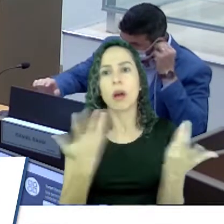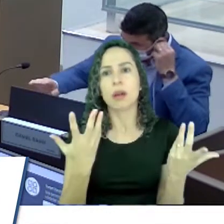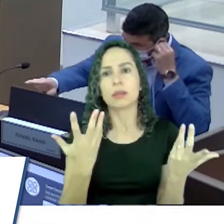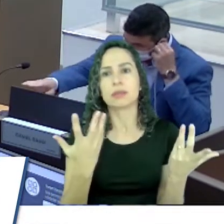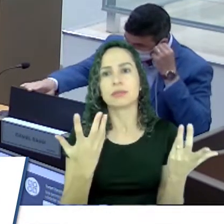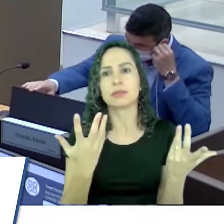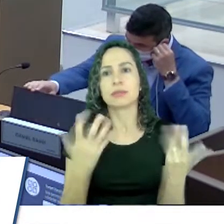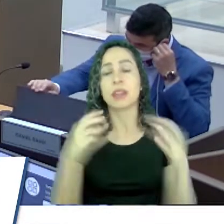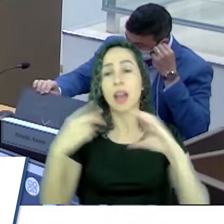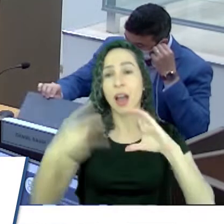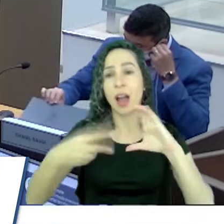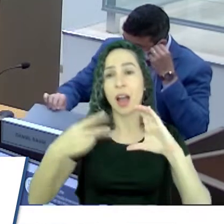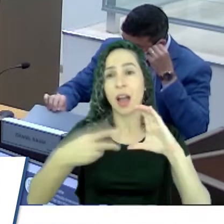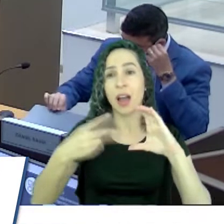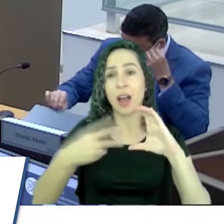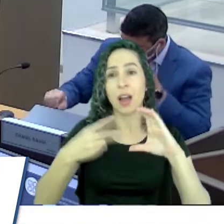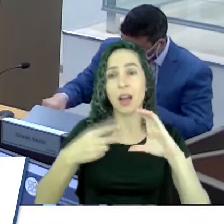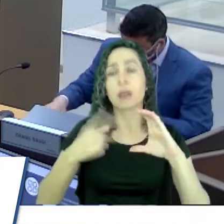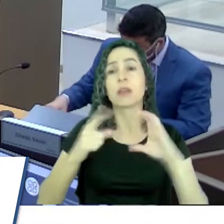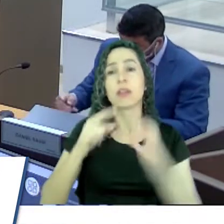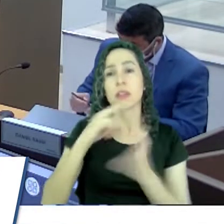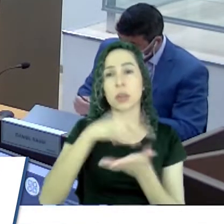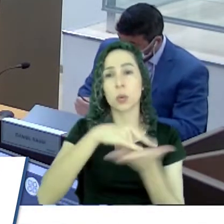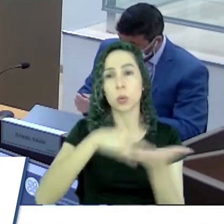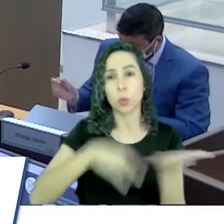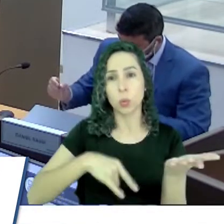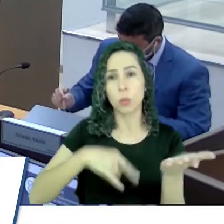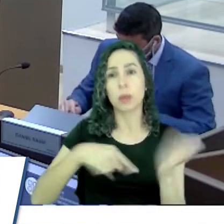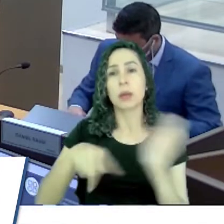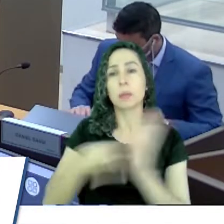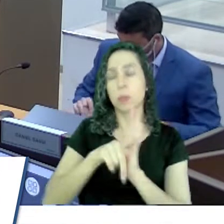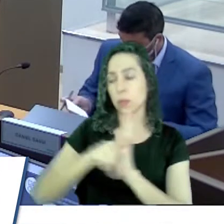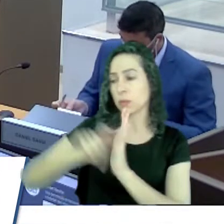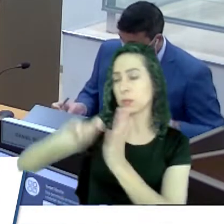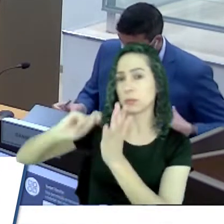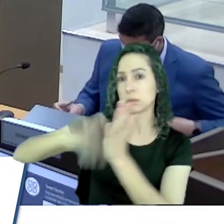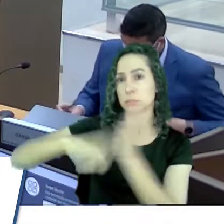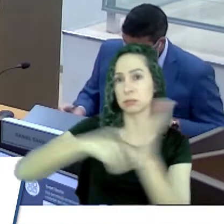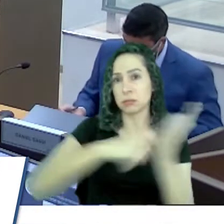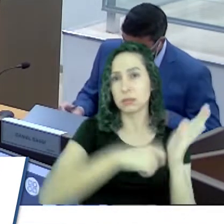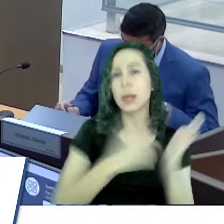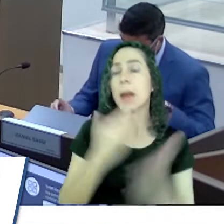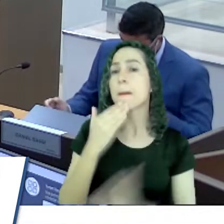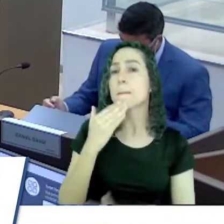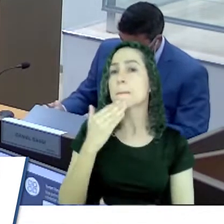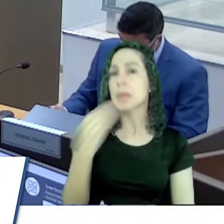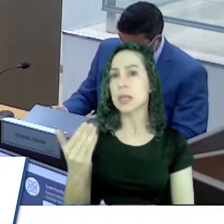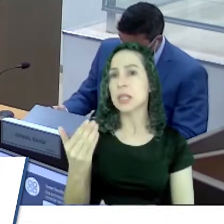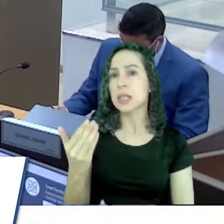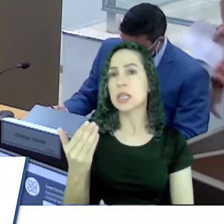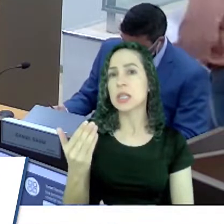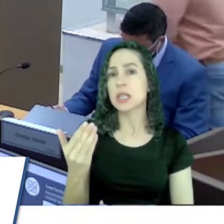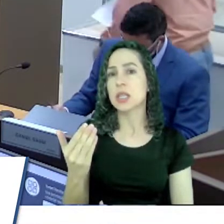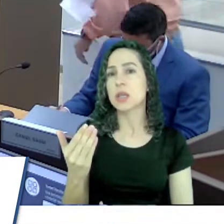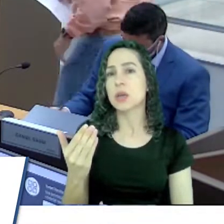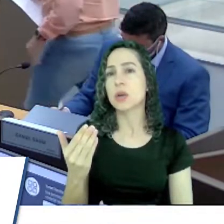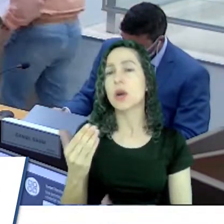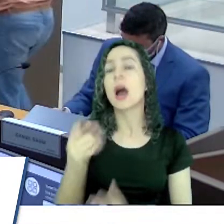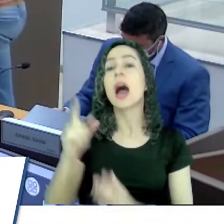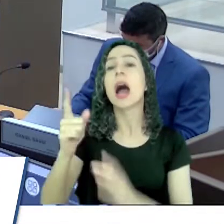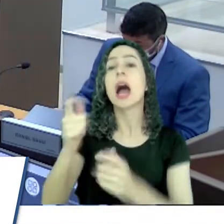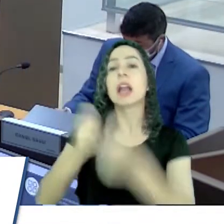Municipal tem que fazer um documento de autoria coletiva, pedindo, por parte administrativa,